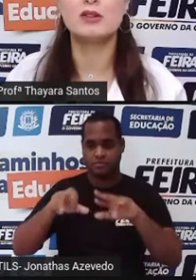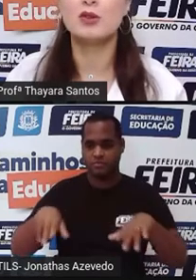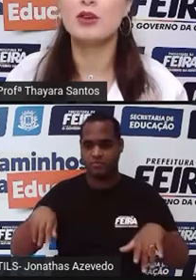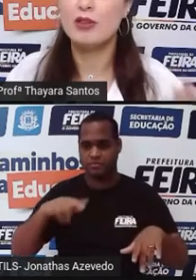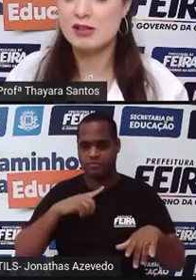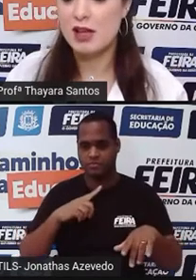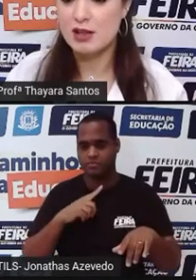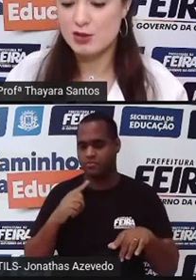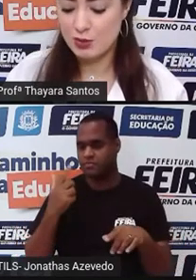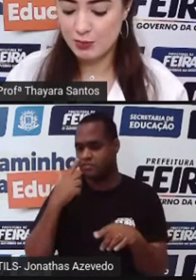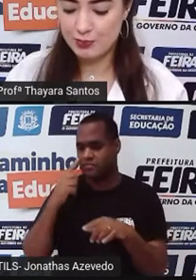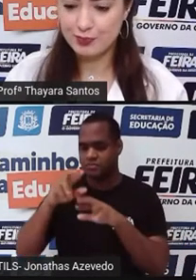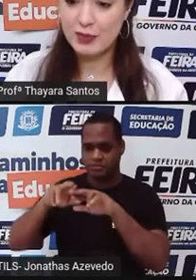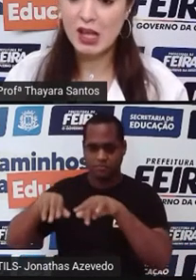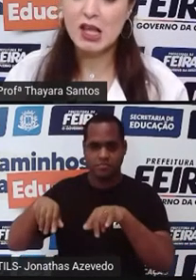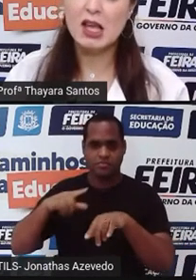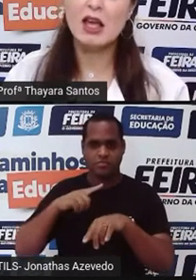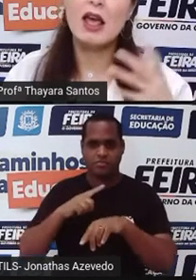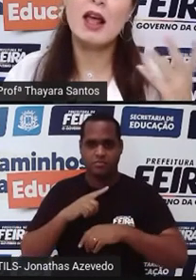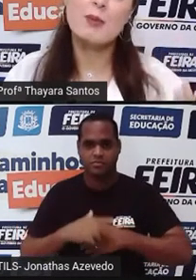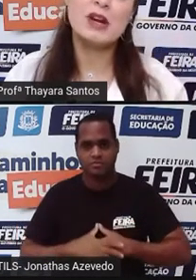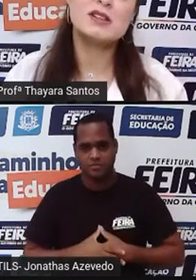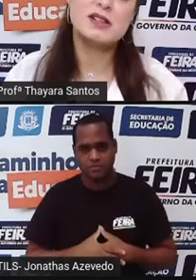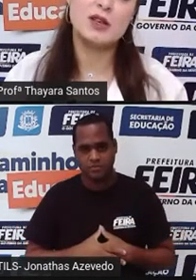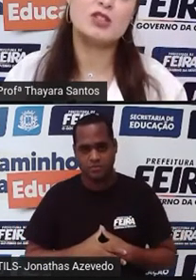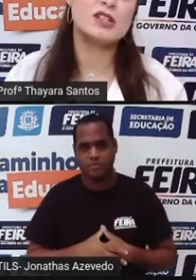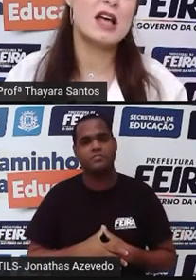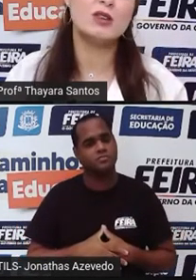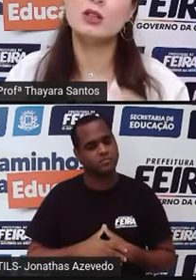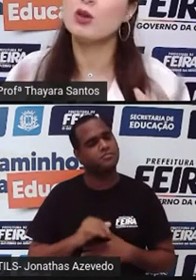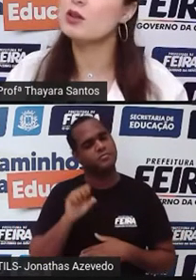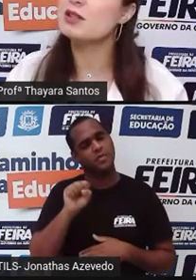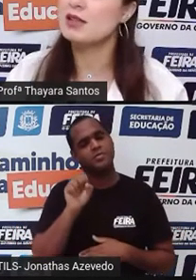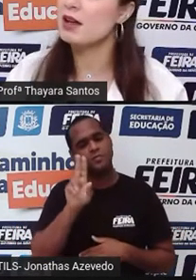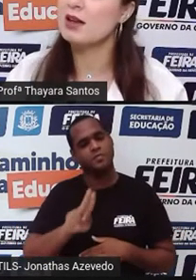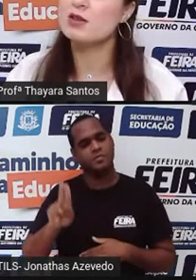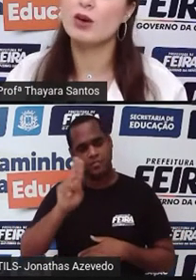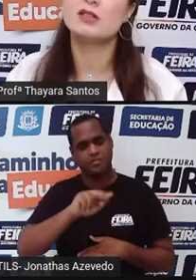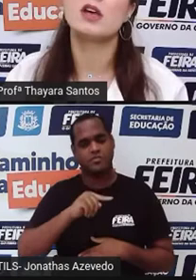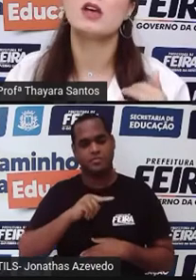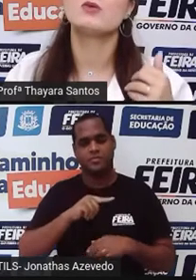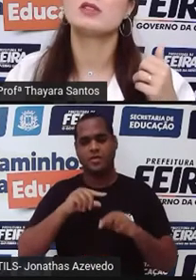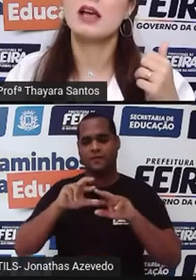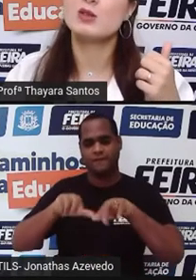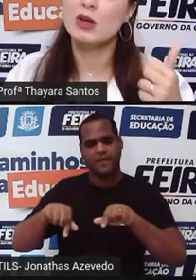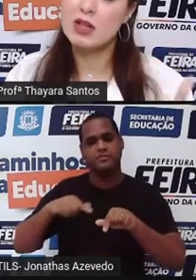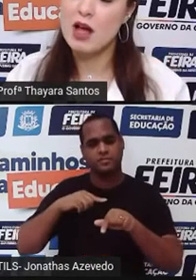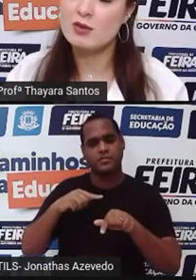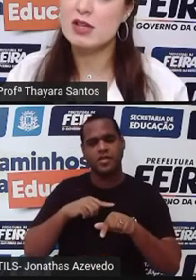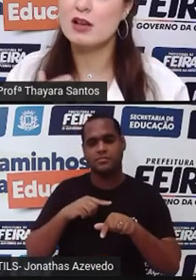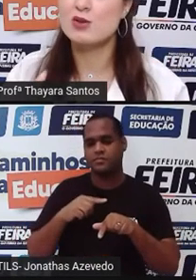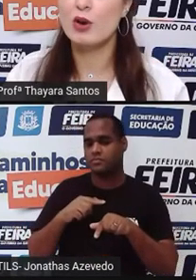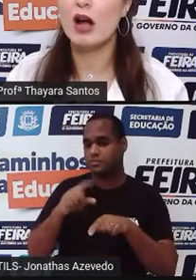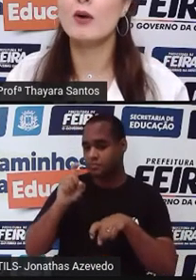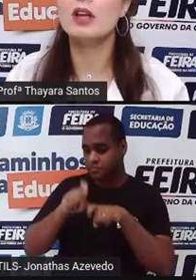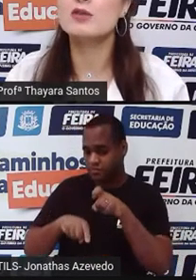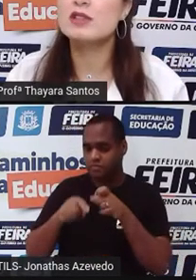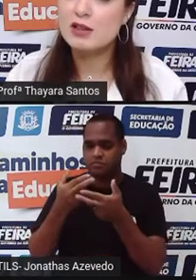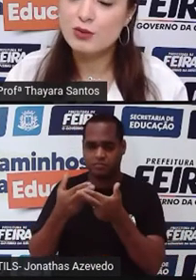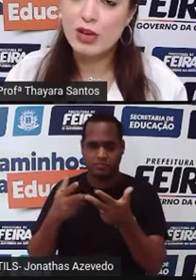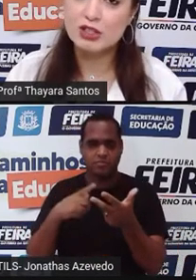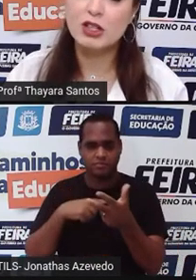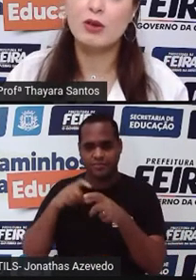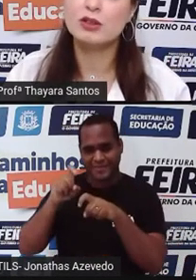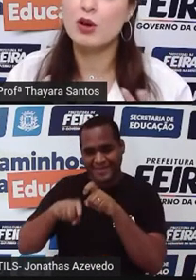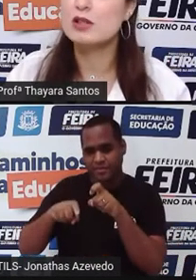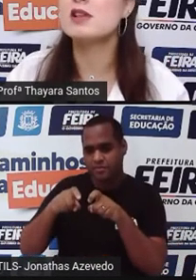outro método que faça isso. E ele precisa ser utilizado em todas as relações. No sexo anal, sexo oral e no